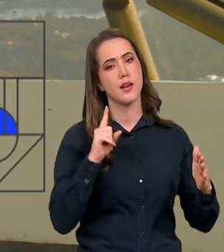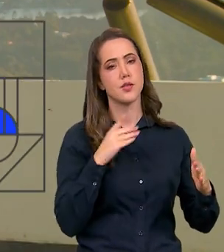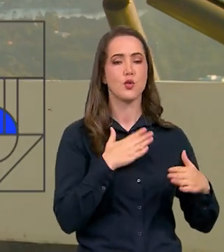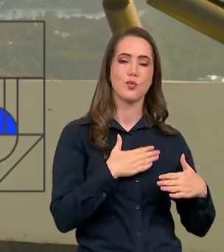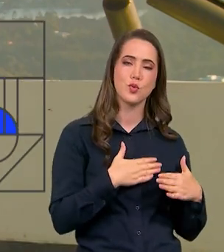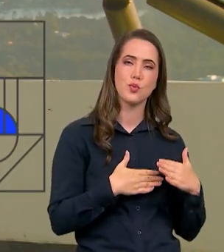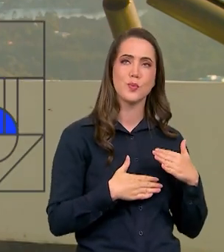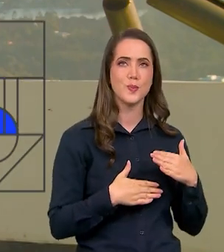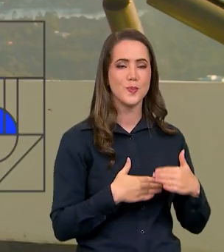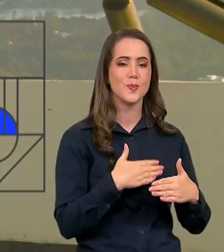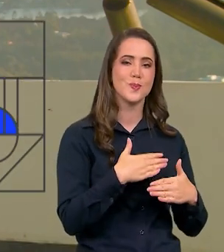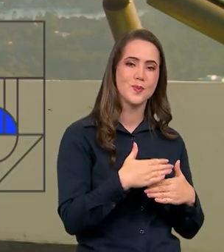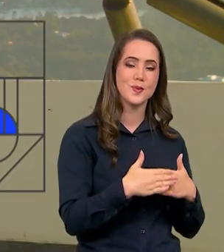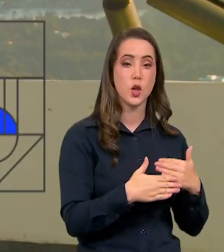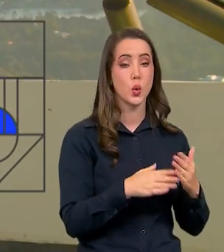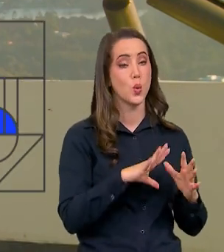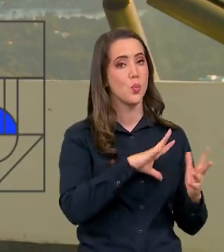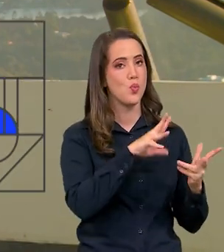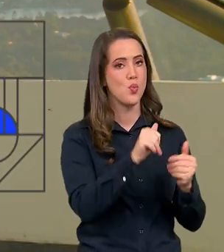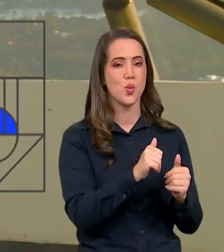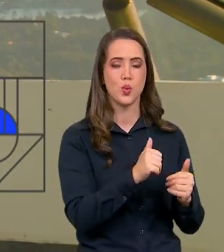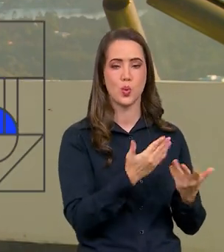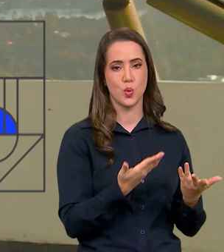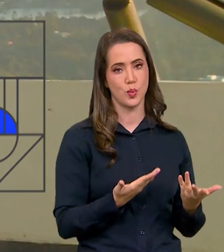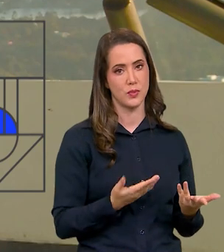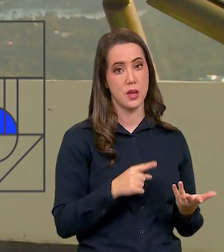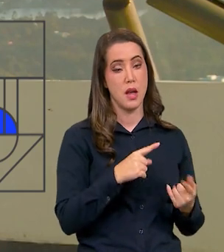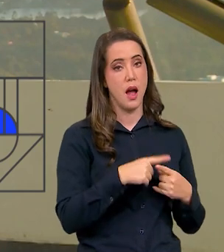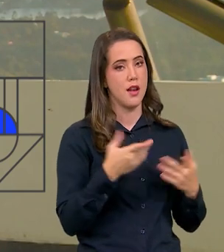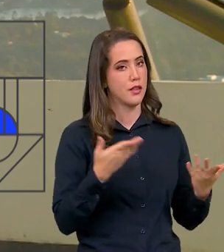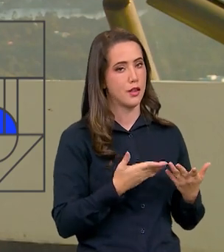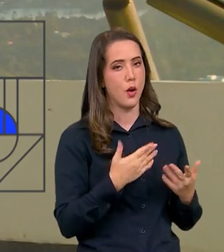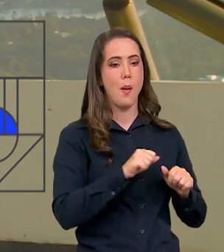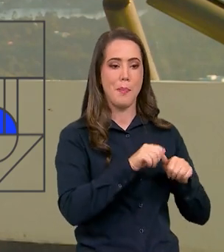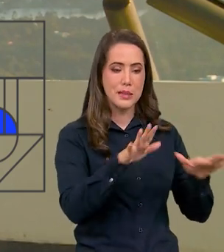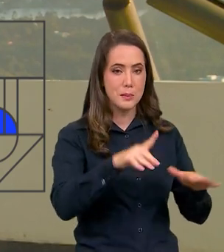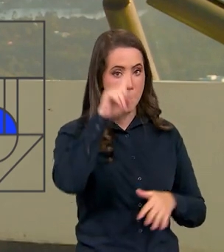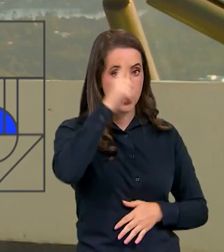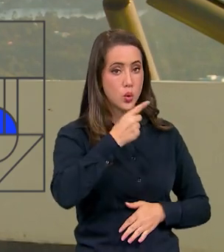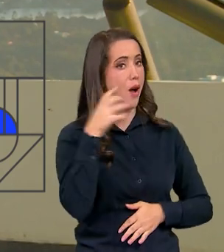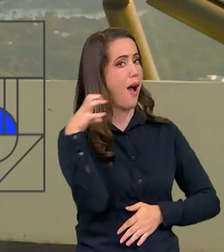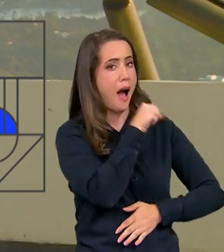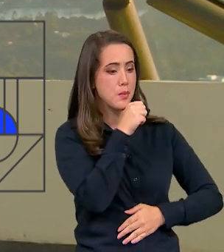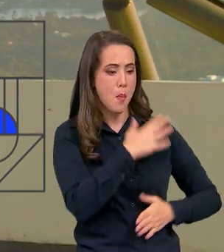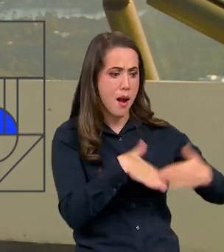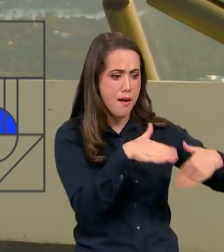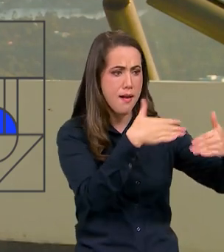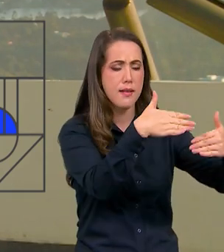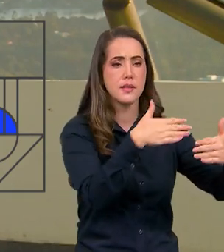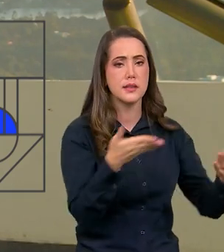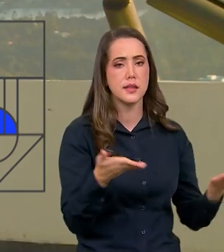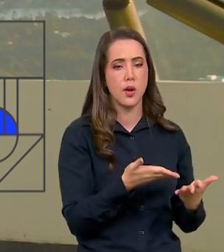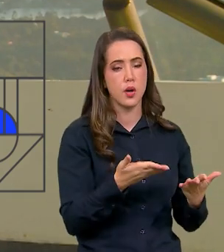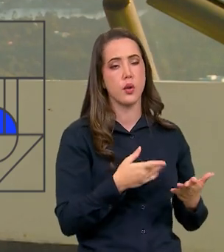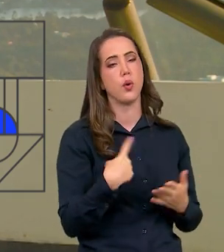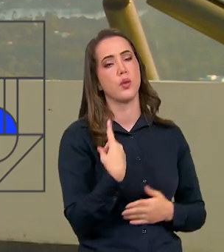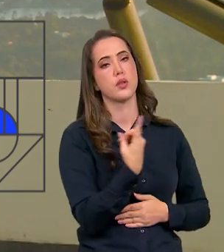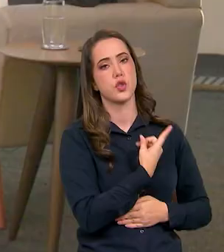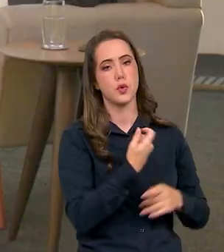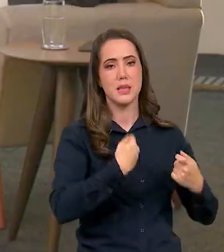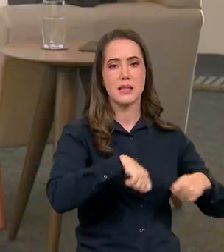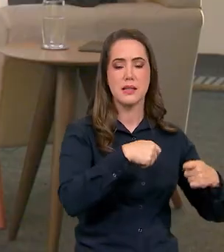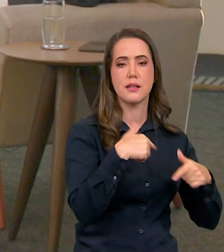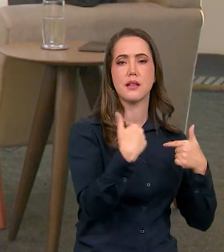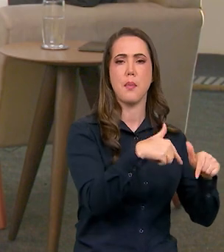evolução desse mundo digital então a pandemia impôs essa aceleração e a gente agora tem que trabalhar